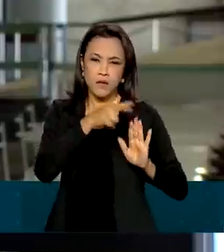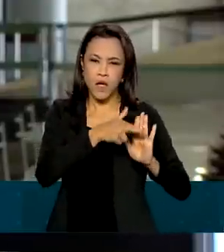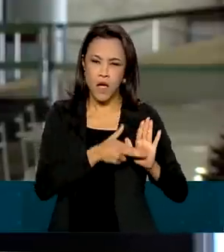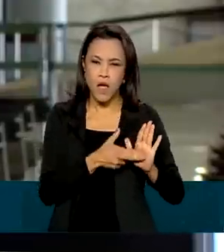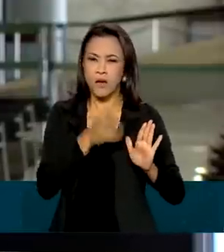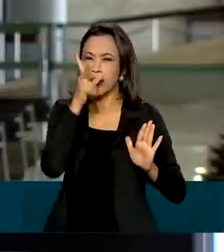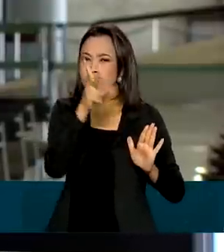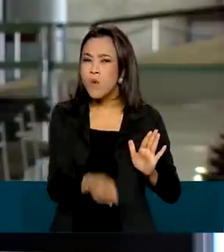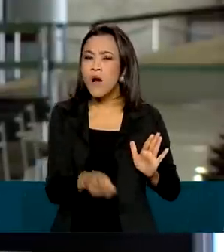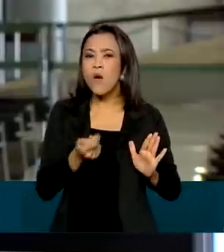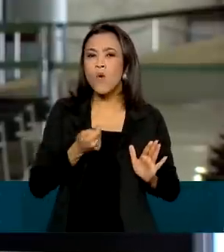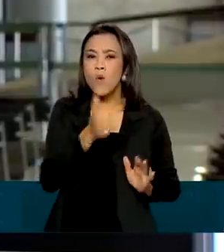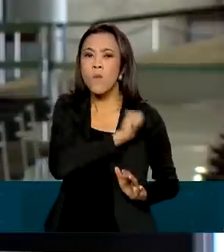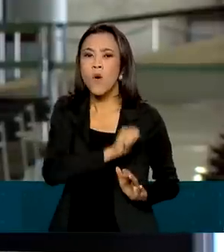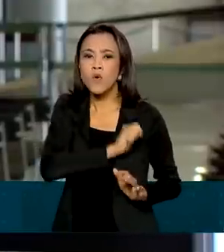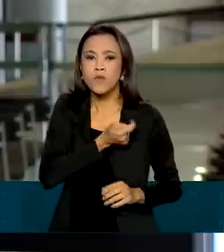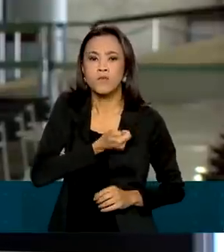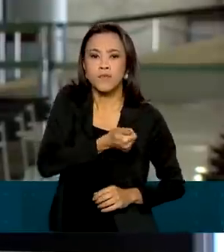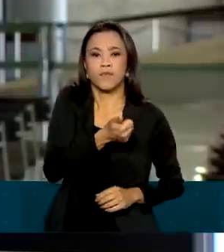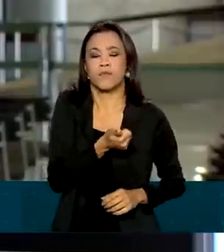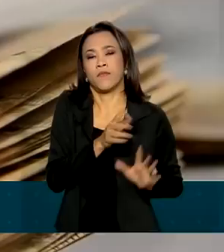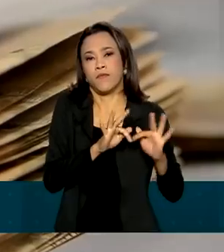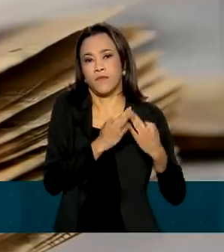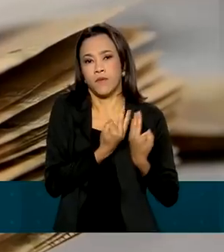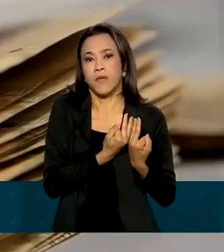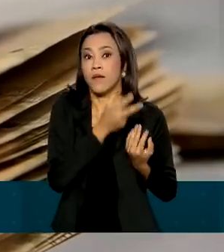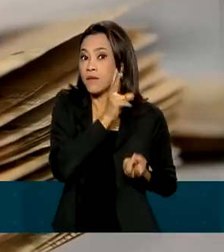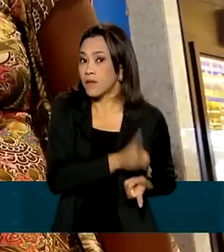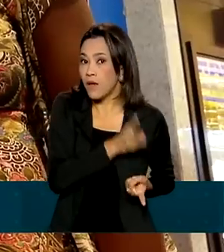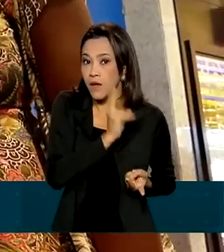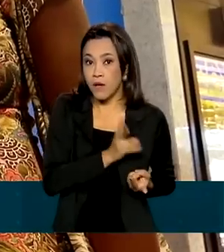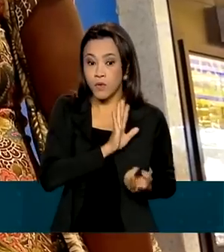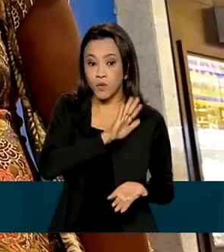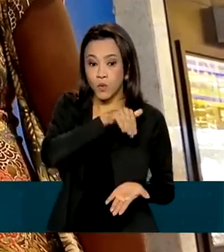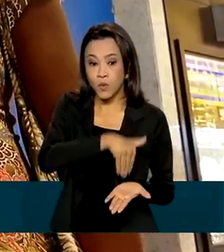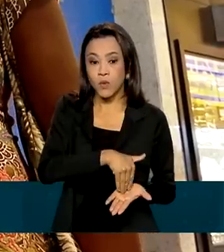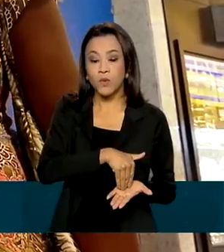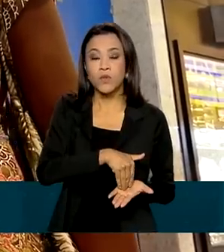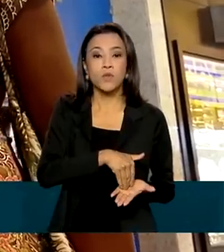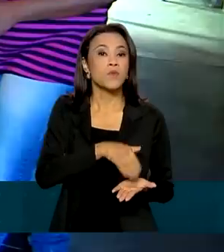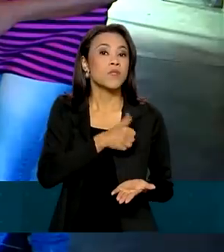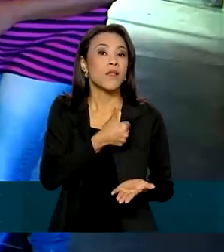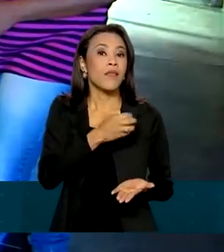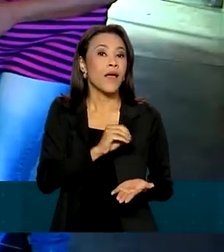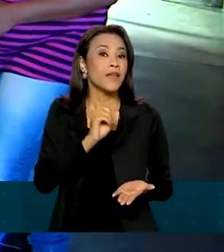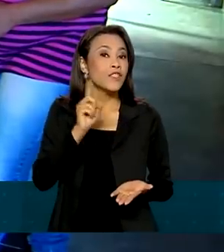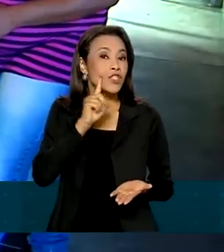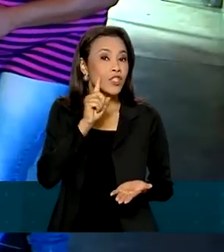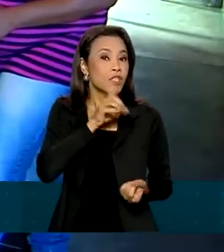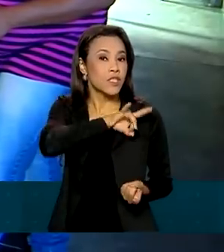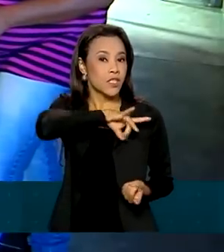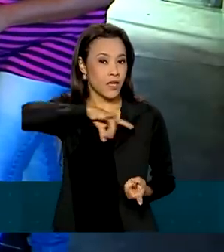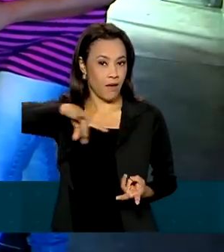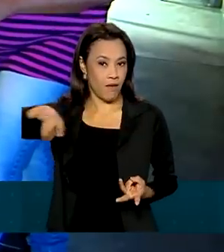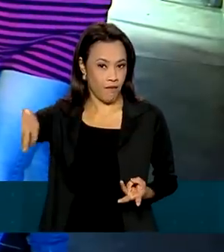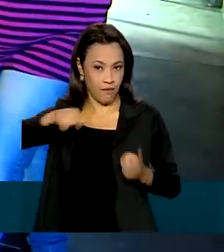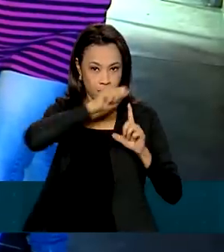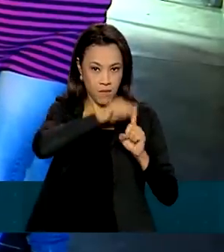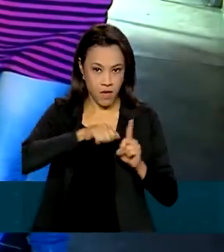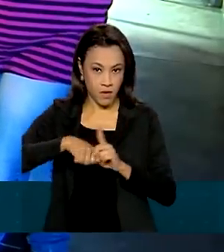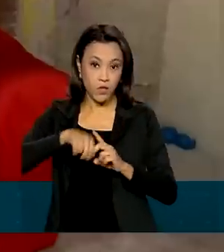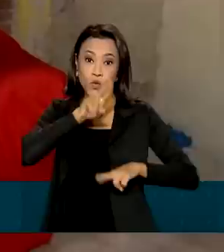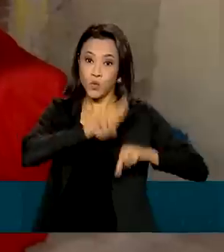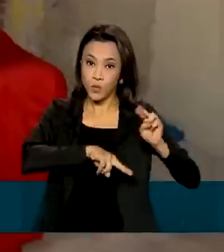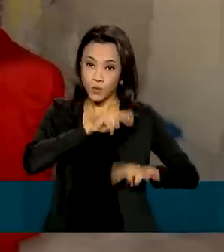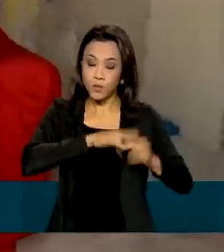antigo Bolsa Família, ou seja, os pagamentos são feitos sempre nos últimos 10 dias úteis de cada mês. Os pagamentos de junho